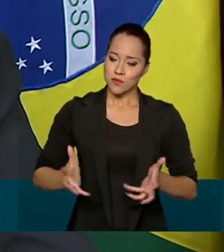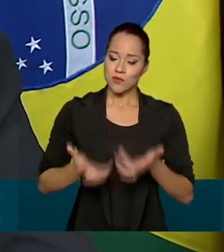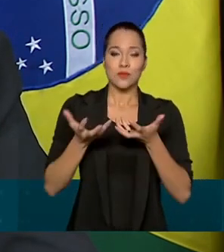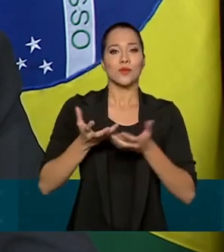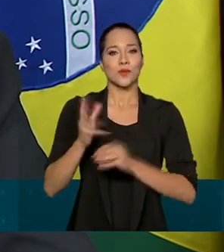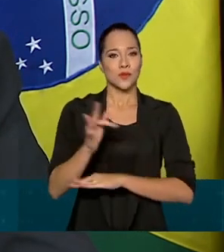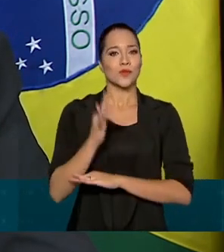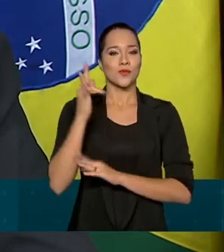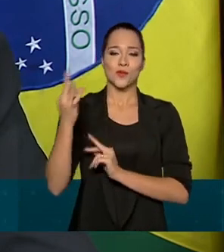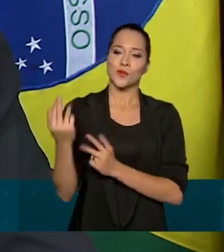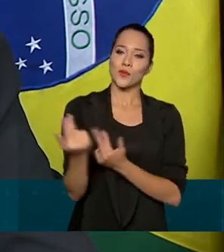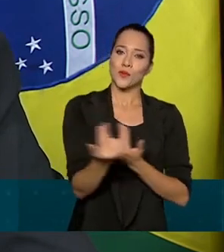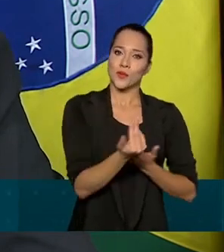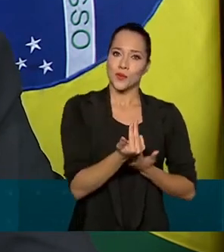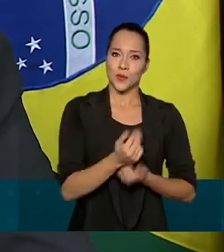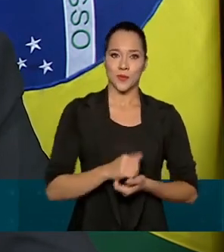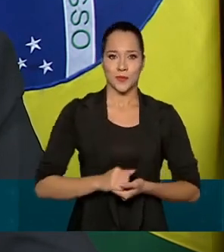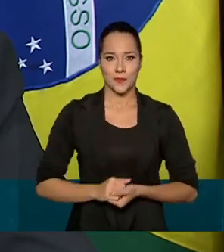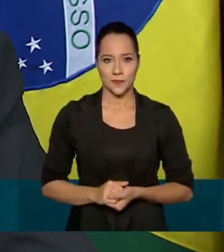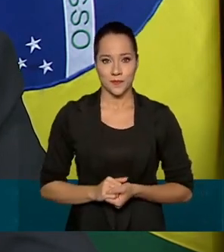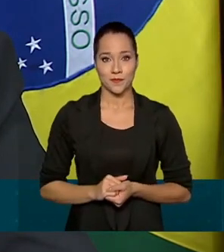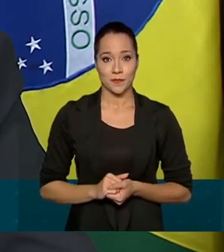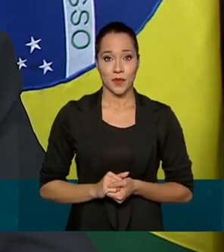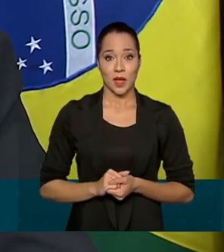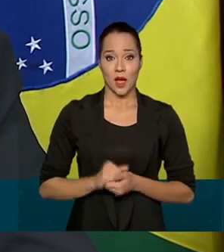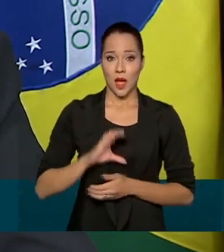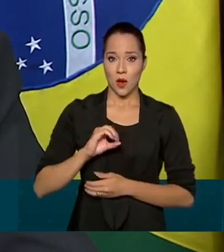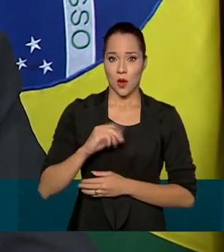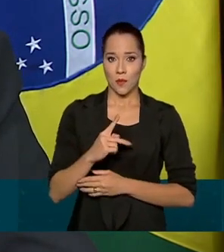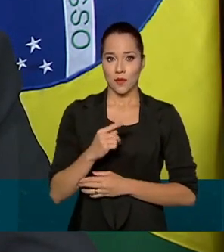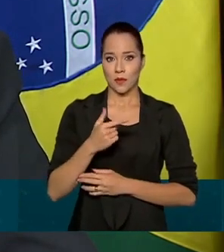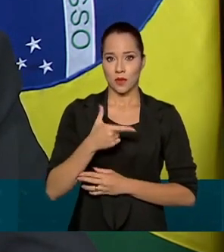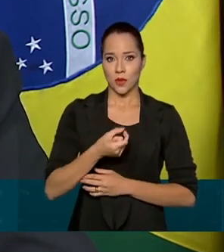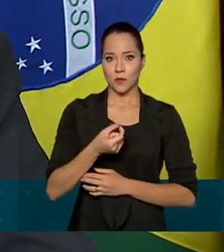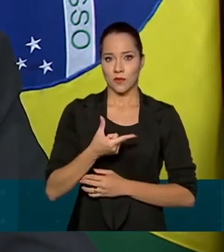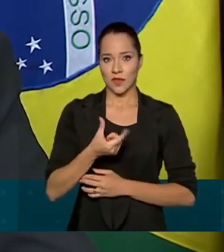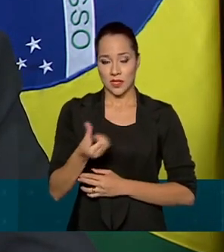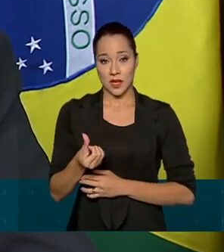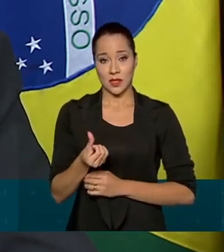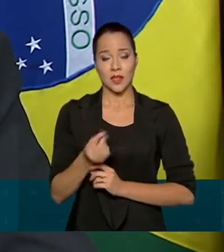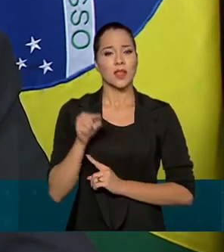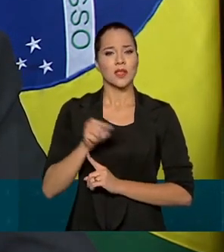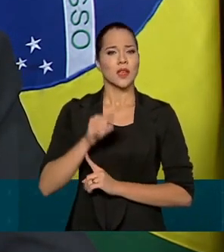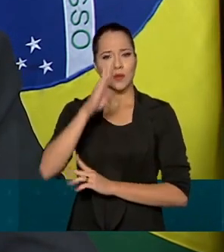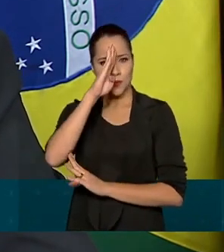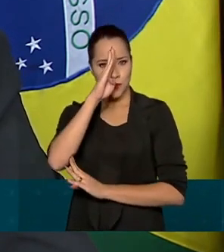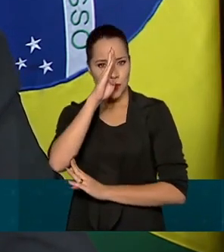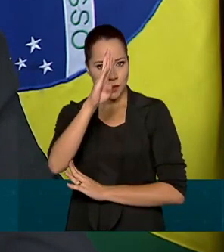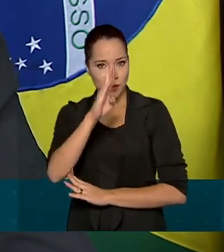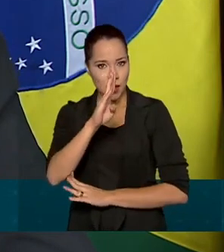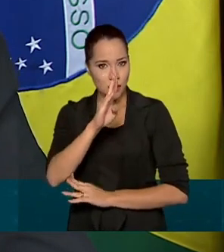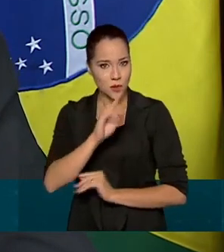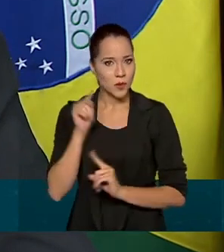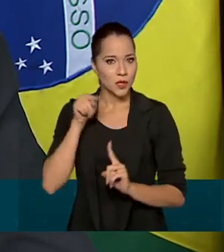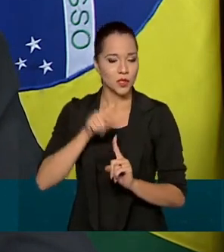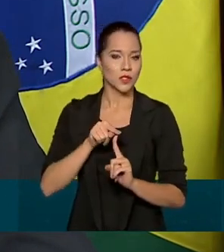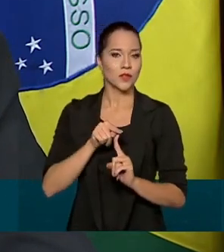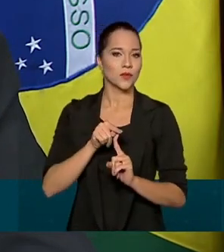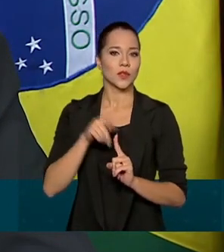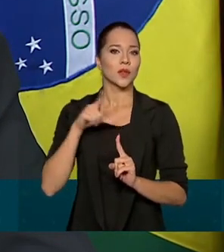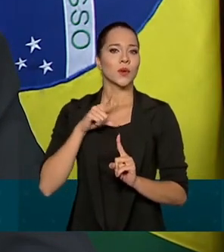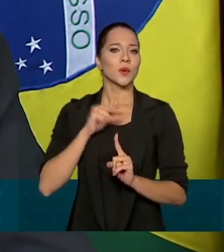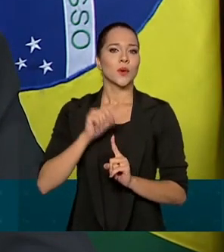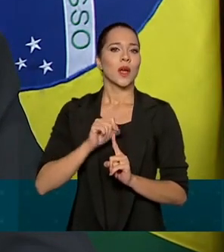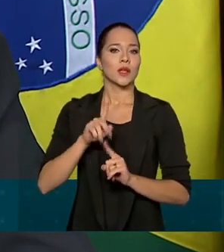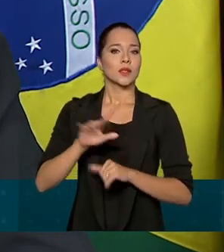futuro comum. A COP26 terá como uma de suas principais missões a plena